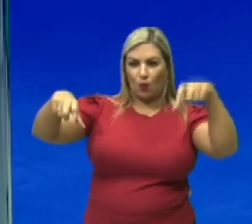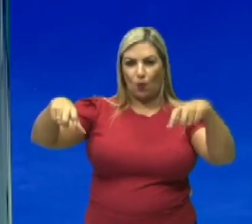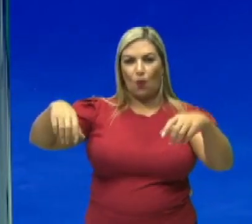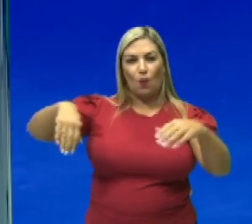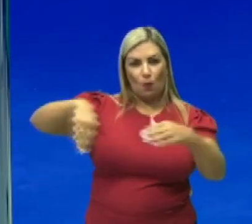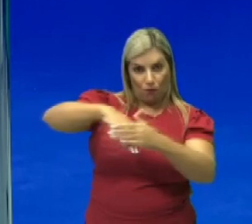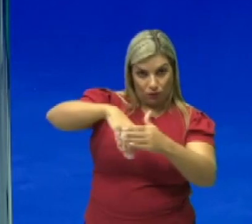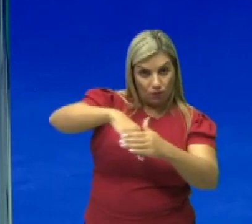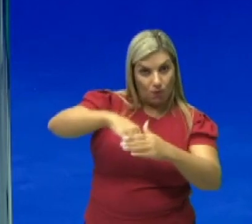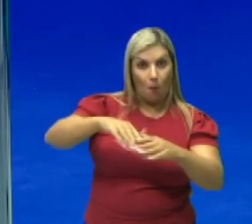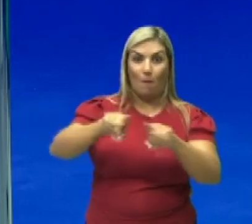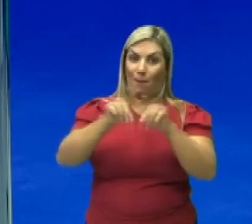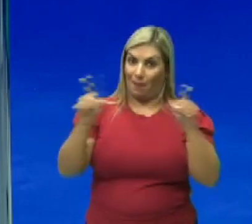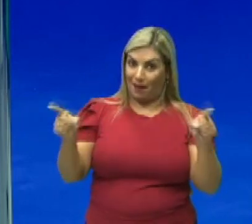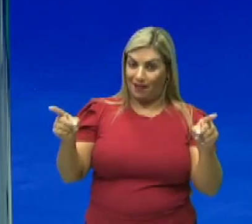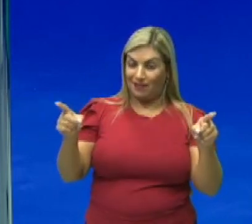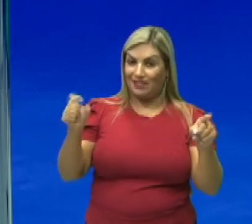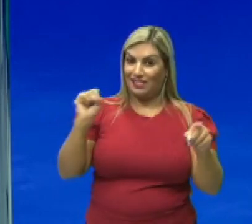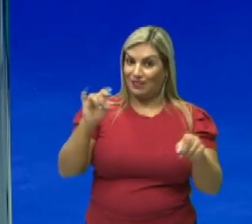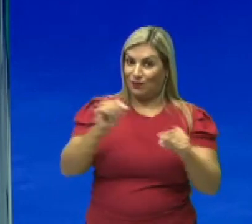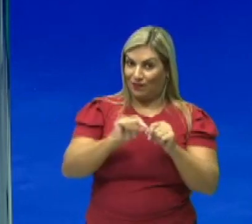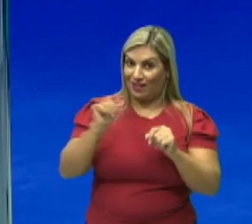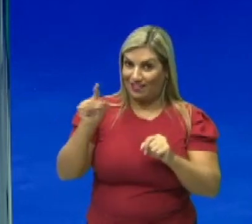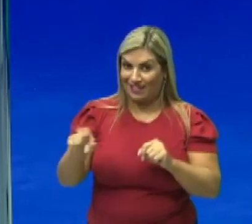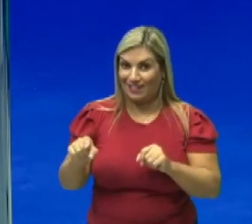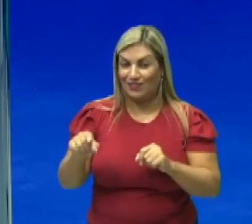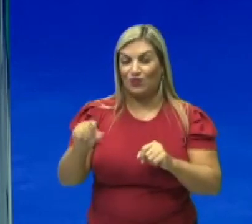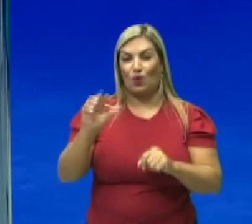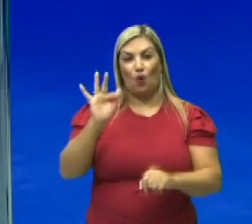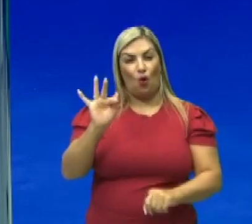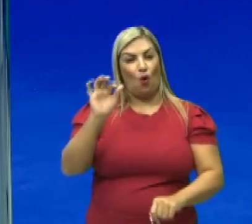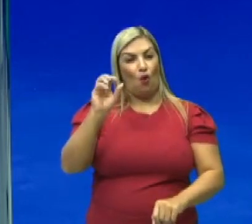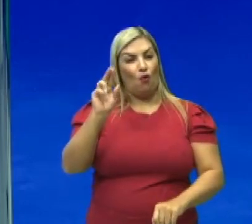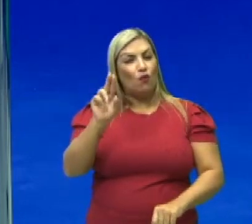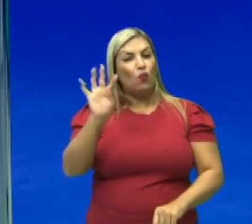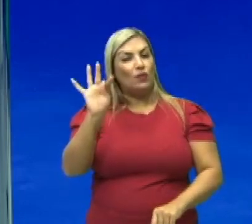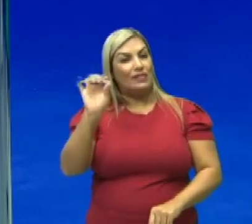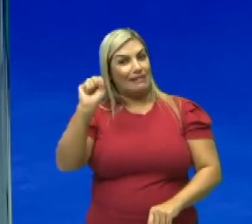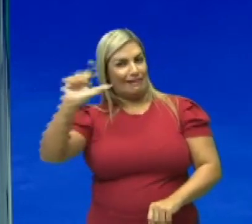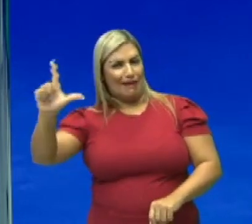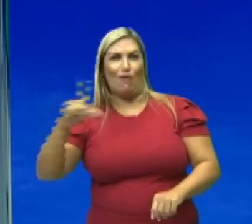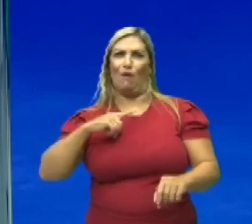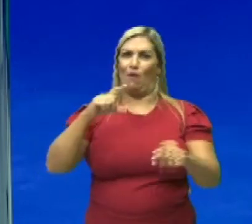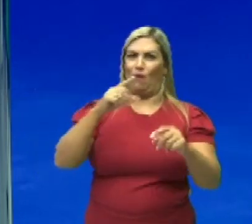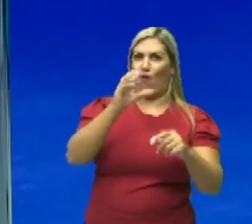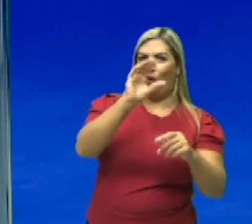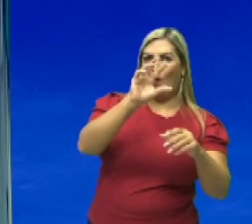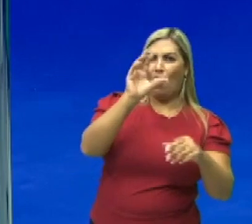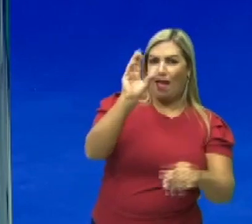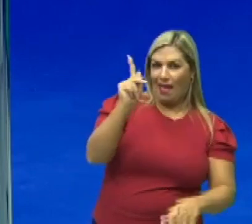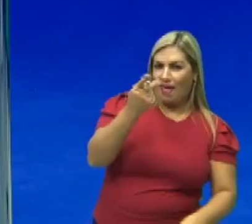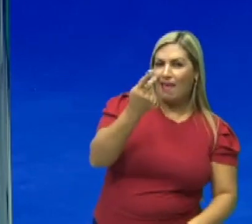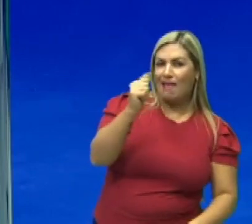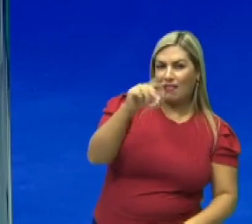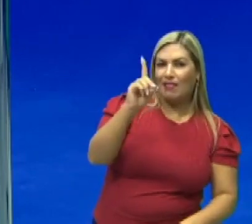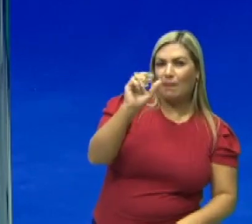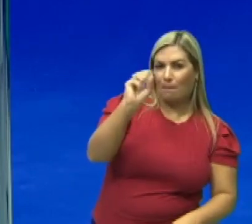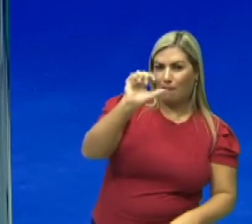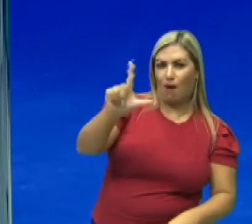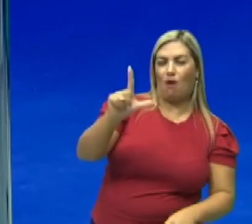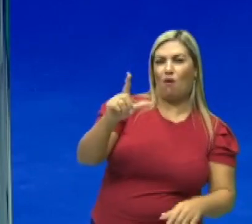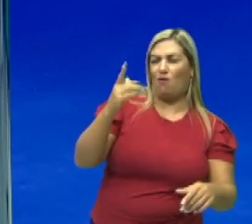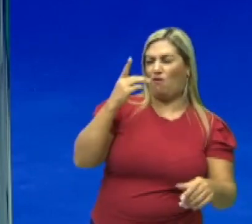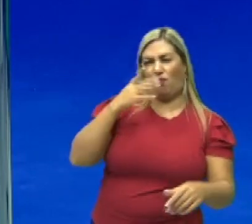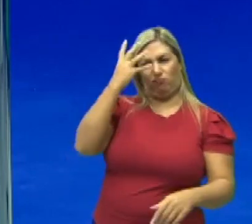são semelhantes. Porém, se você falar isso para um atleta de handball, ele vai fechar a cara e não vai